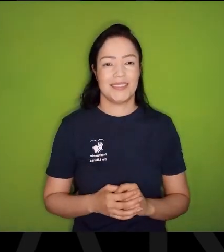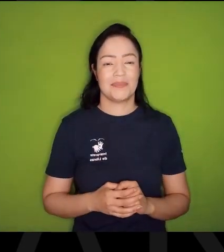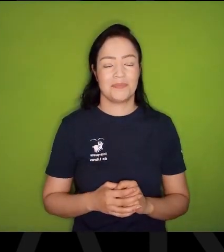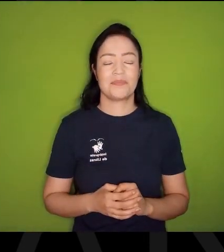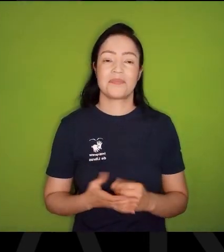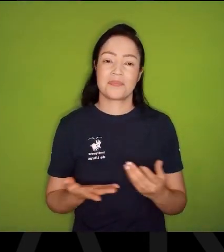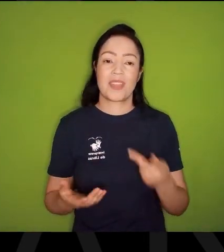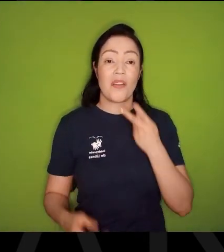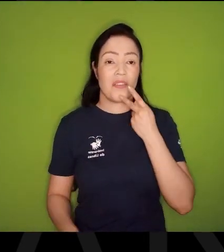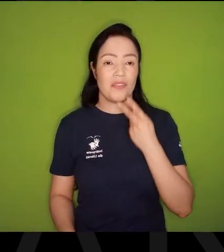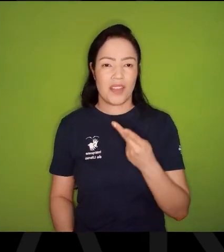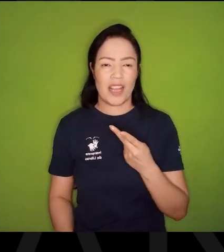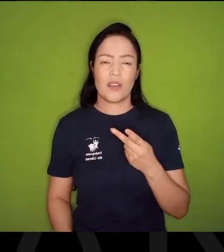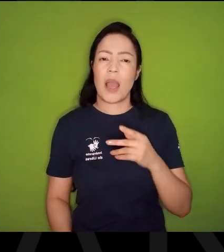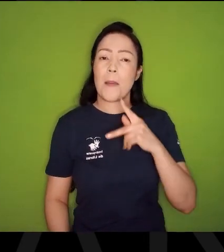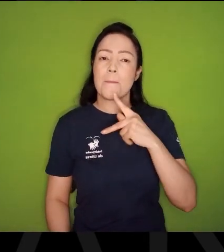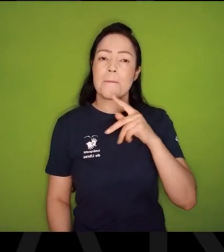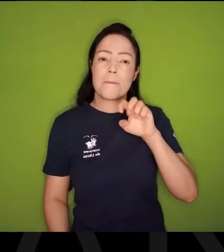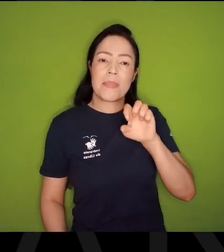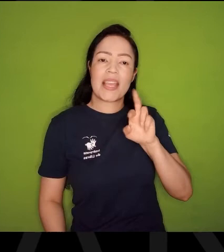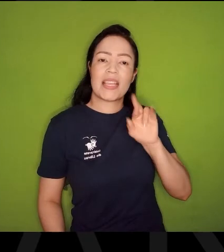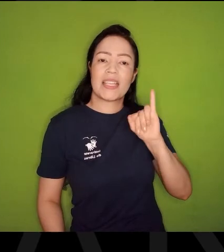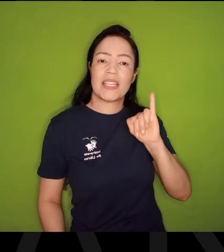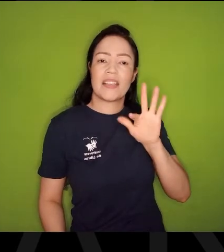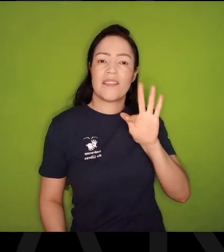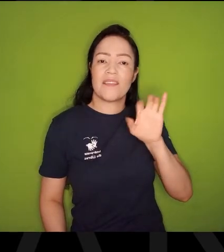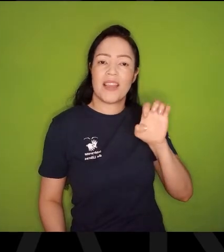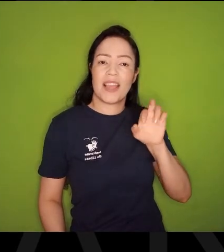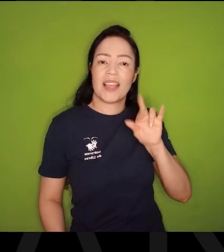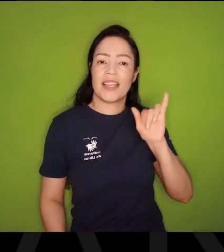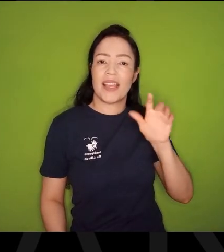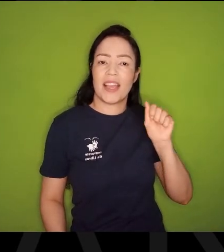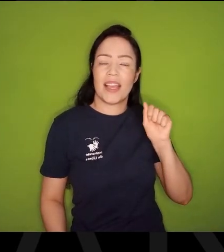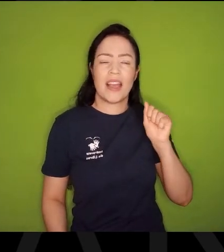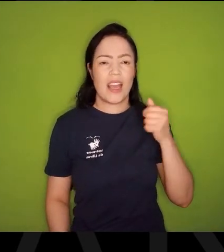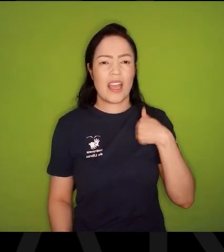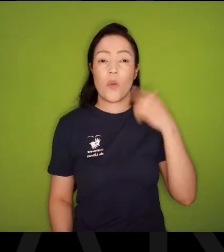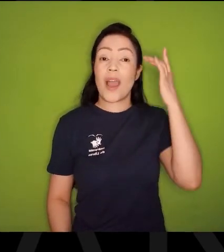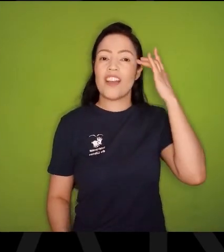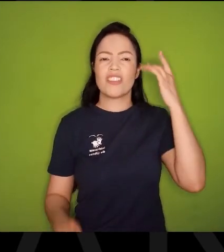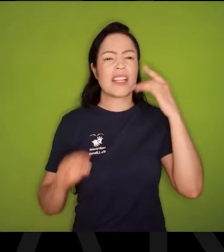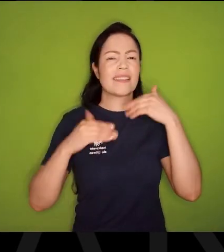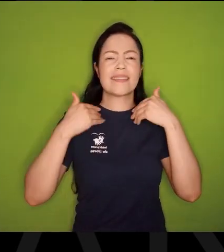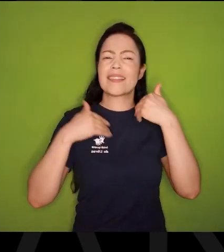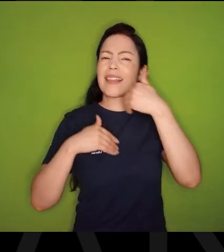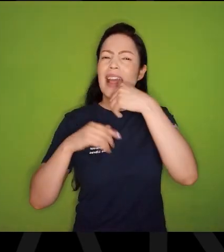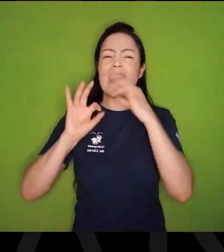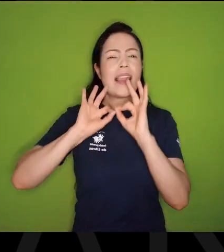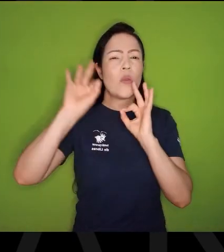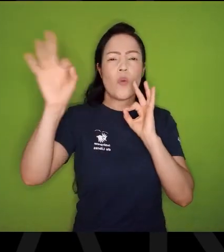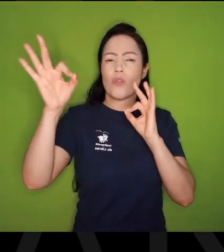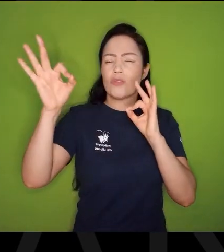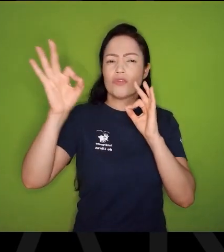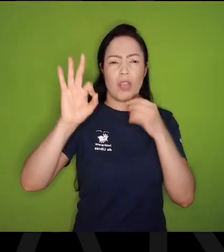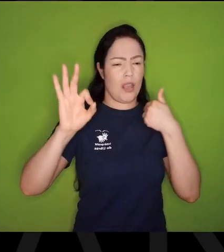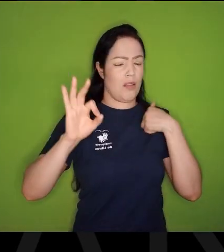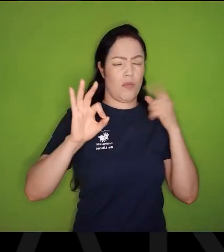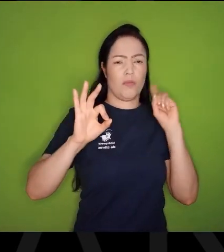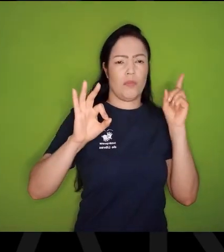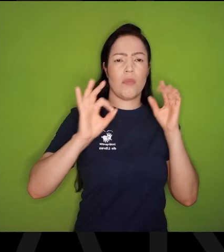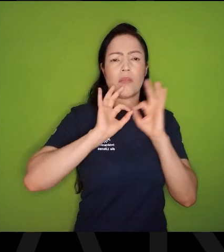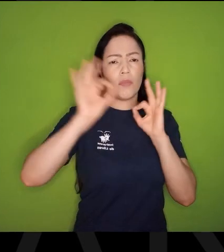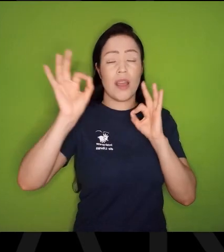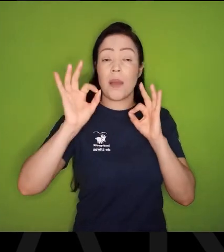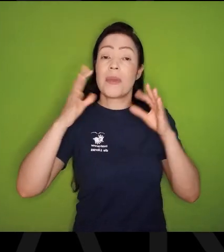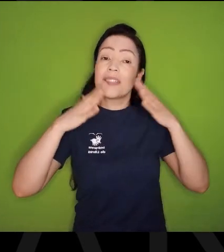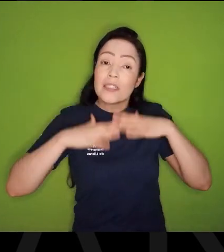Quando a gente diz a periferia, A gente acha que a periferia está lá, E pronto, acabou, não é? Quando a gente sentir, Que somos